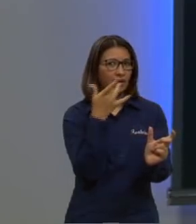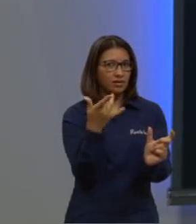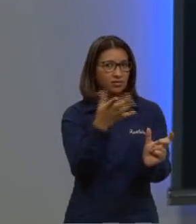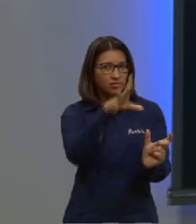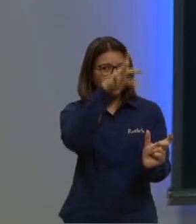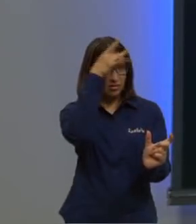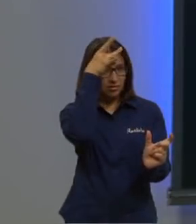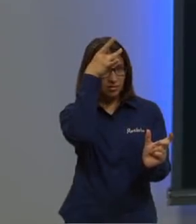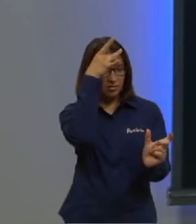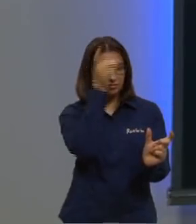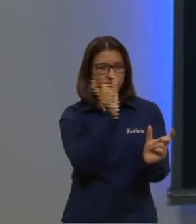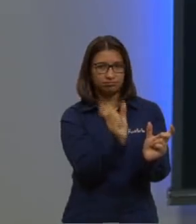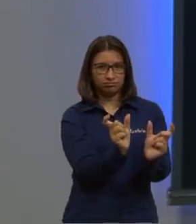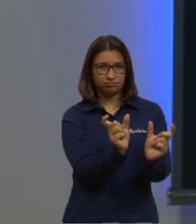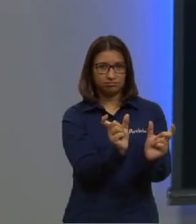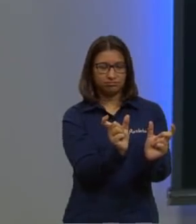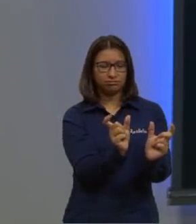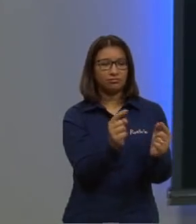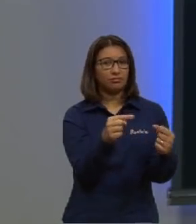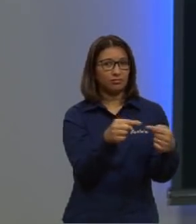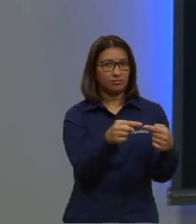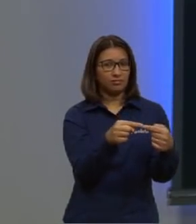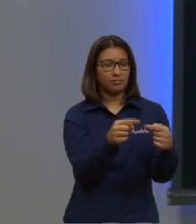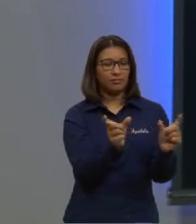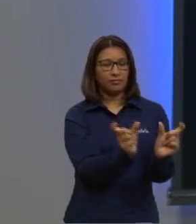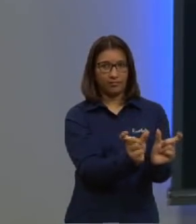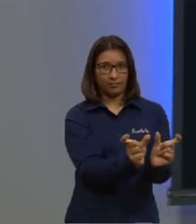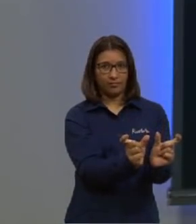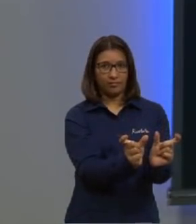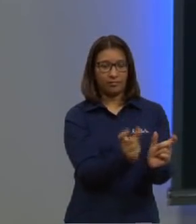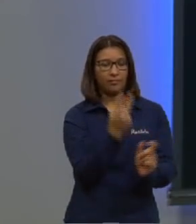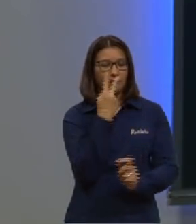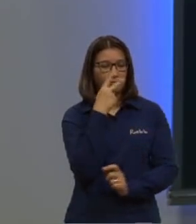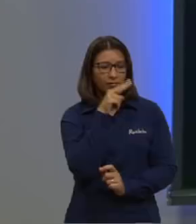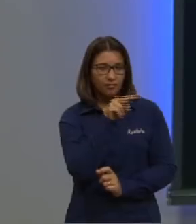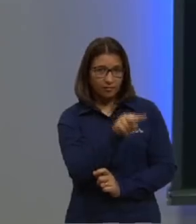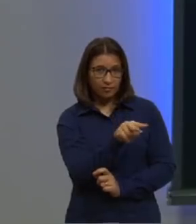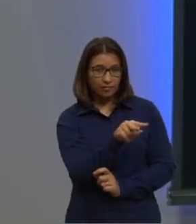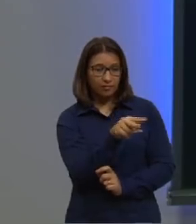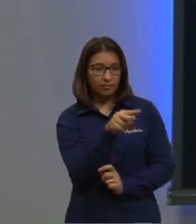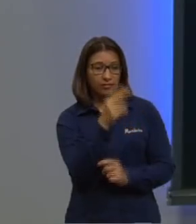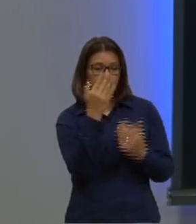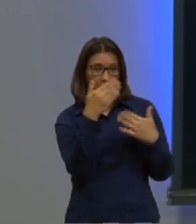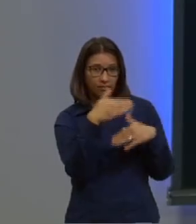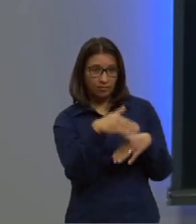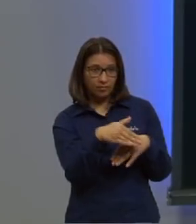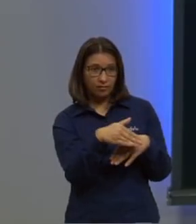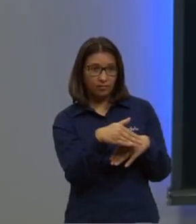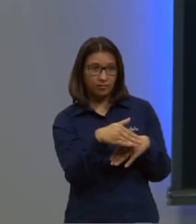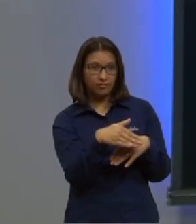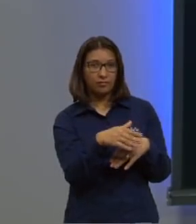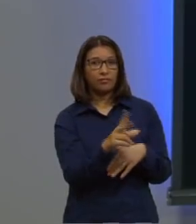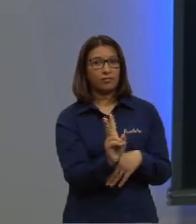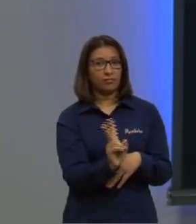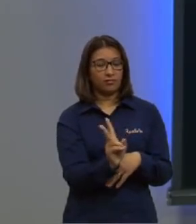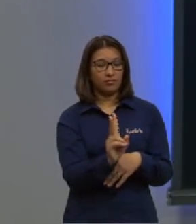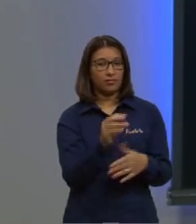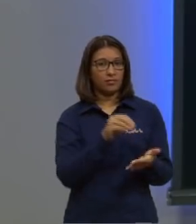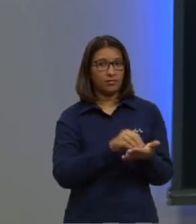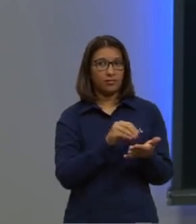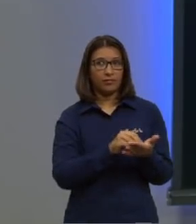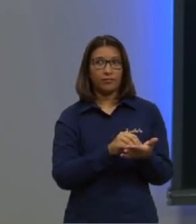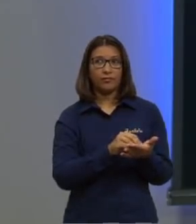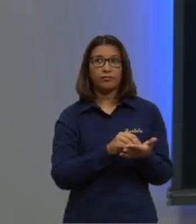né? Não precisa nem pensar duas vezes, viu lá falar de beriberi, deficiência de qual vitamina? B1. É uma